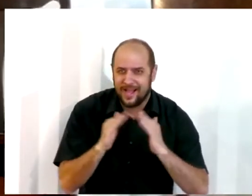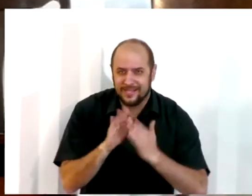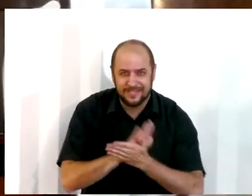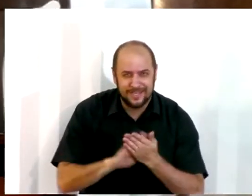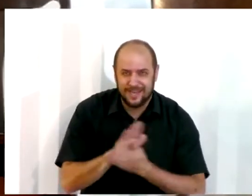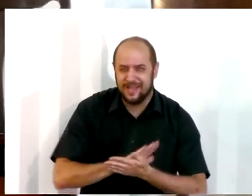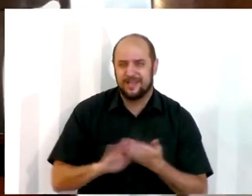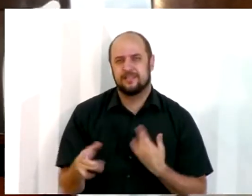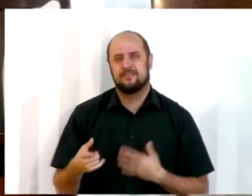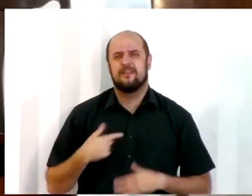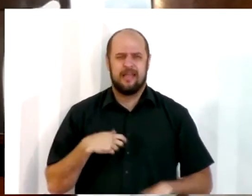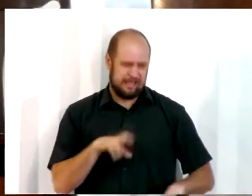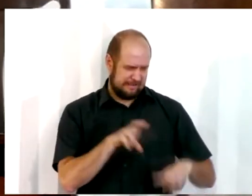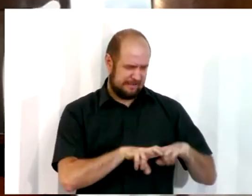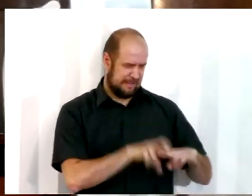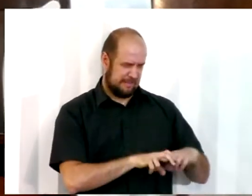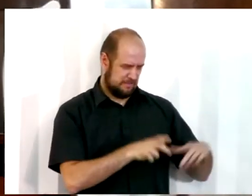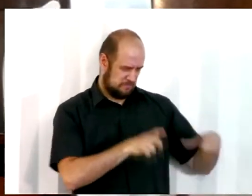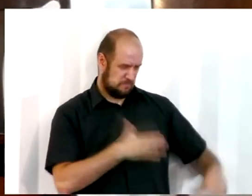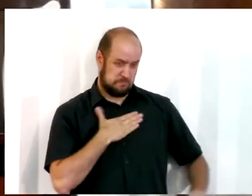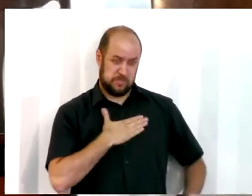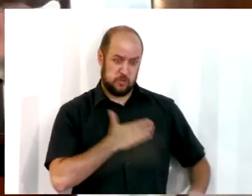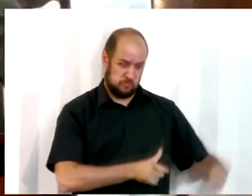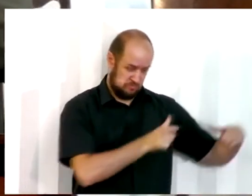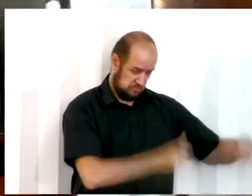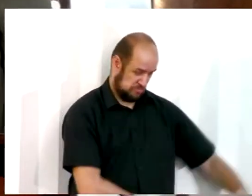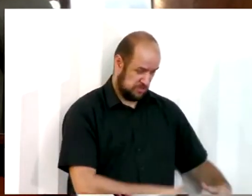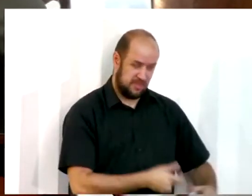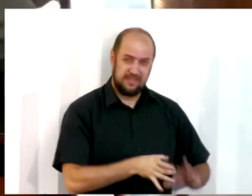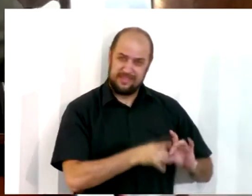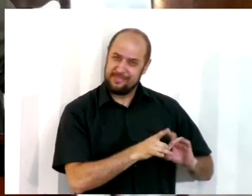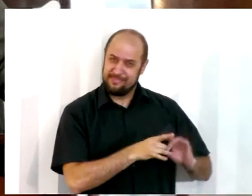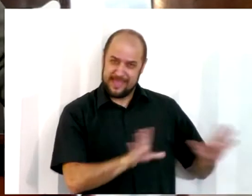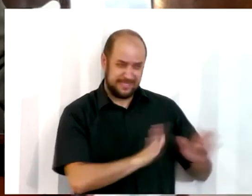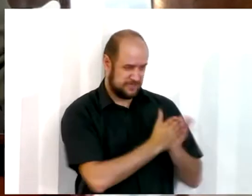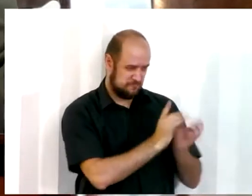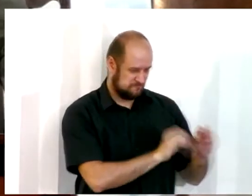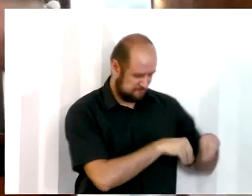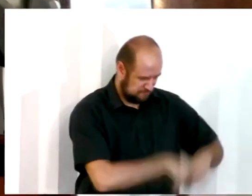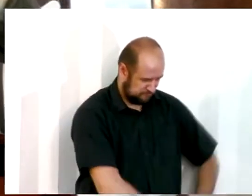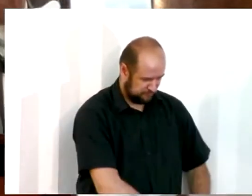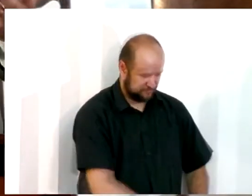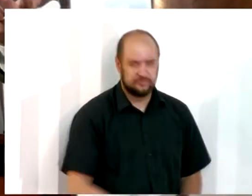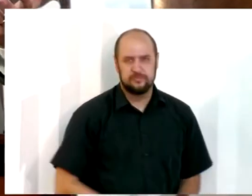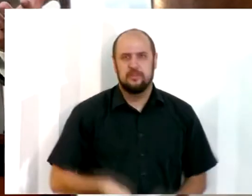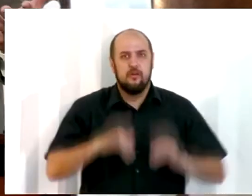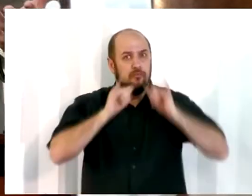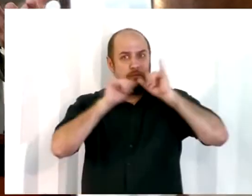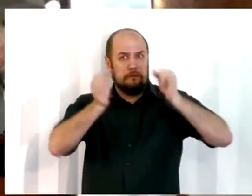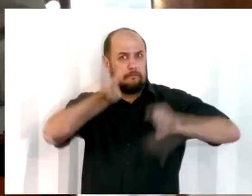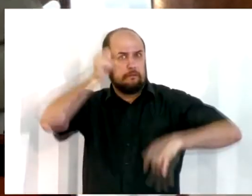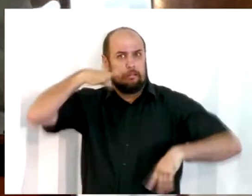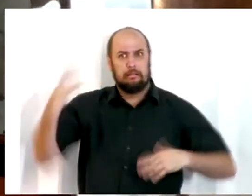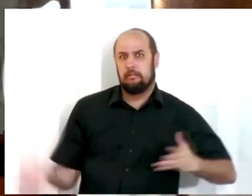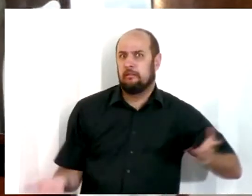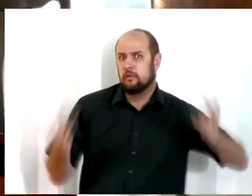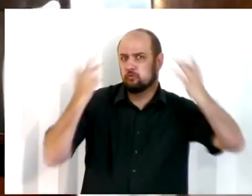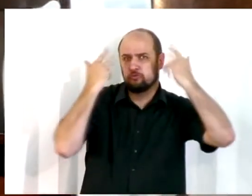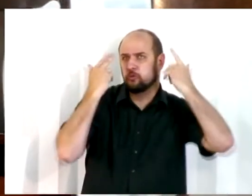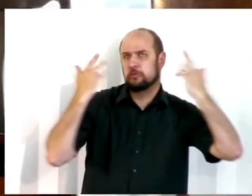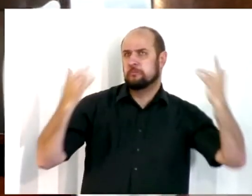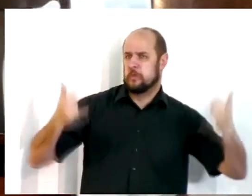não, já pôr aqui, minha cadeira cativa, eu só leio a Bíblia na igreja mesmo, ainda falava assim, sabe, como se estivesse